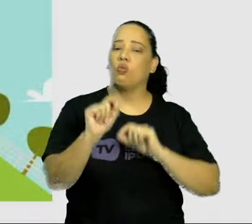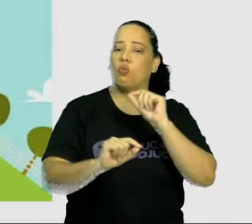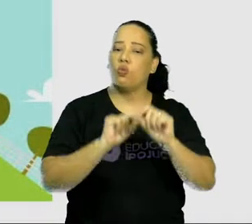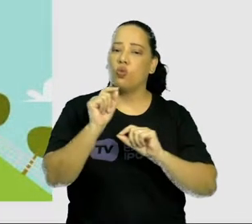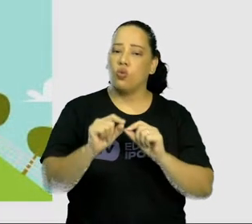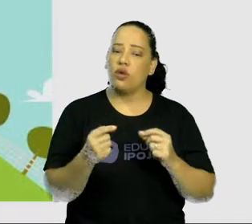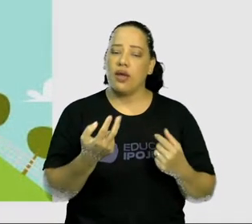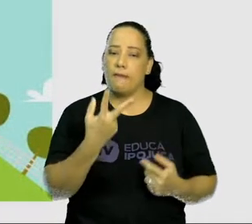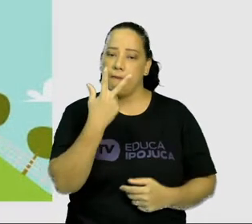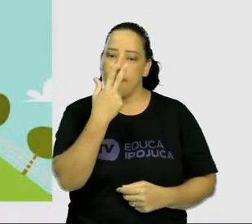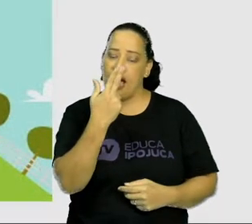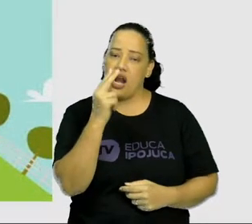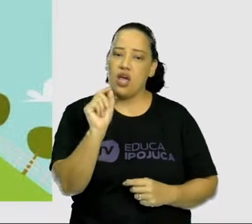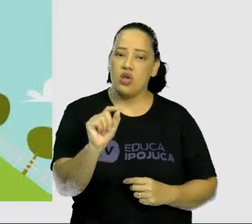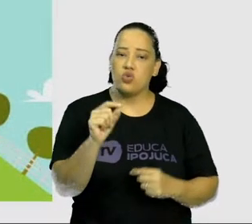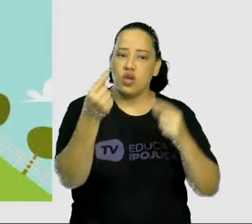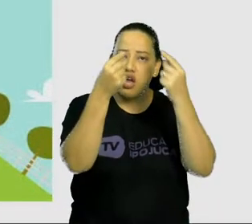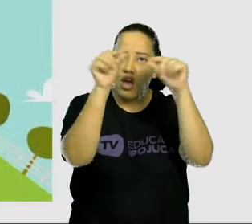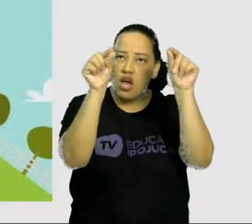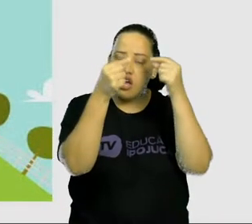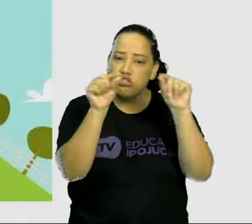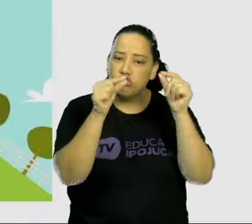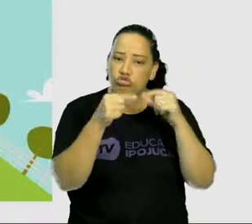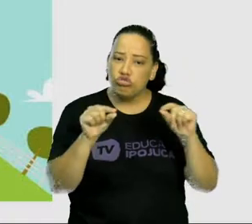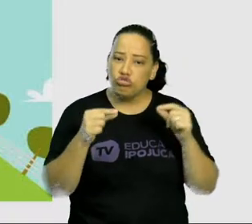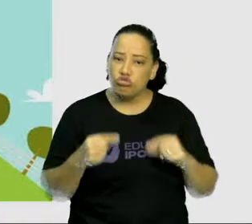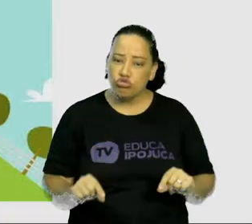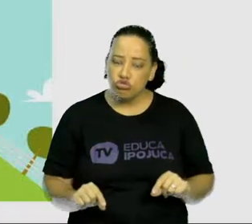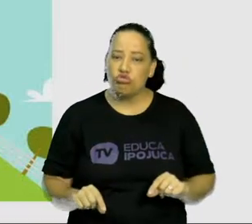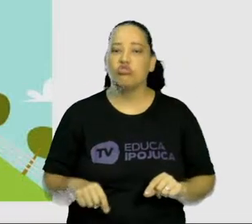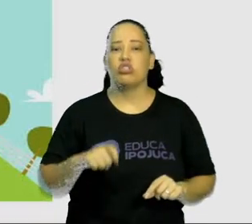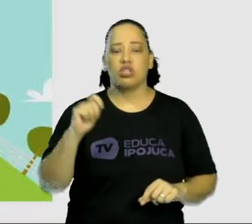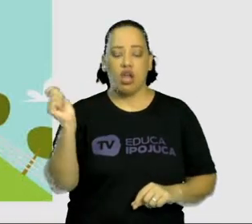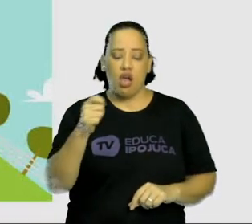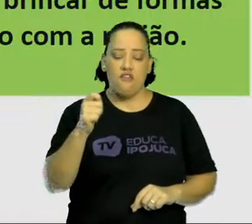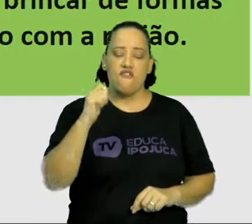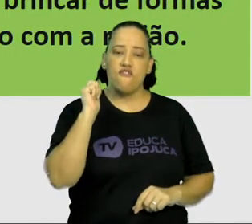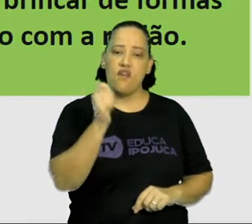de fadas, como a linda rosa juvenil.